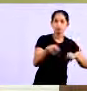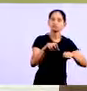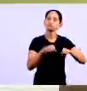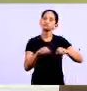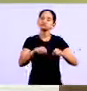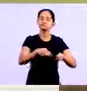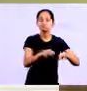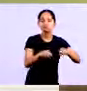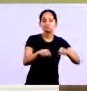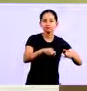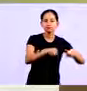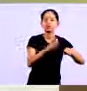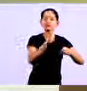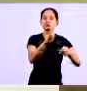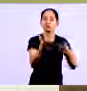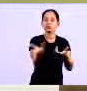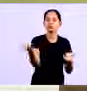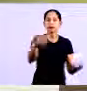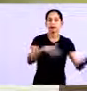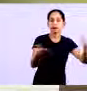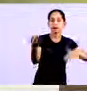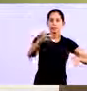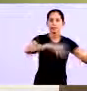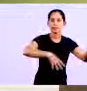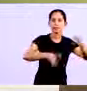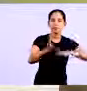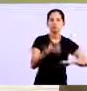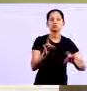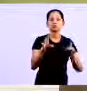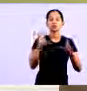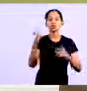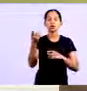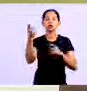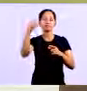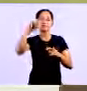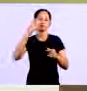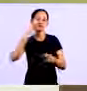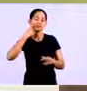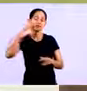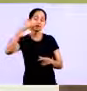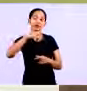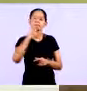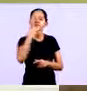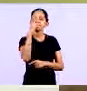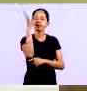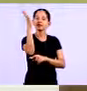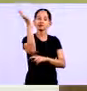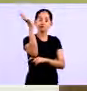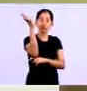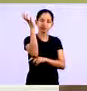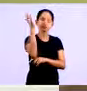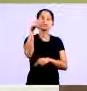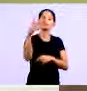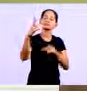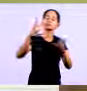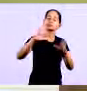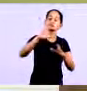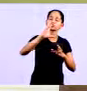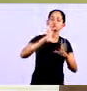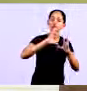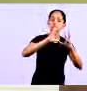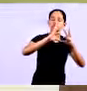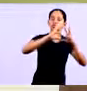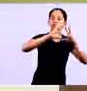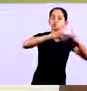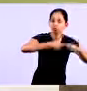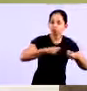caixa Registrar produto Por produto Você vai passar Dentro de uma antena E ele vai ler Todos os produtos Que tem dentro Do seu carrinho E já vai emitir Automatic